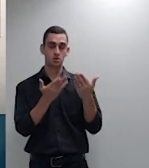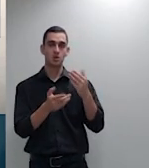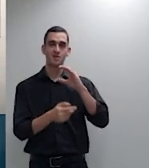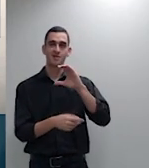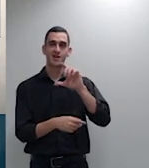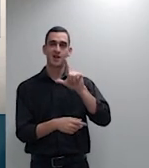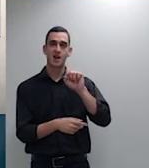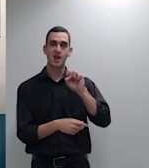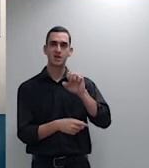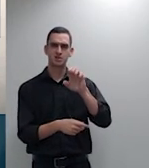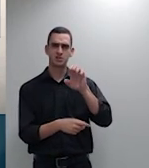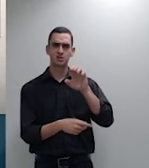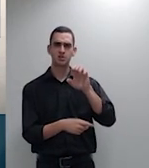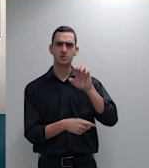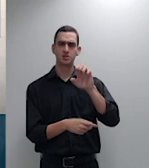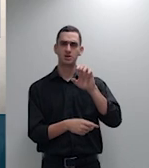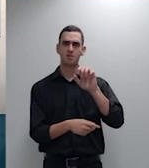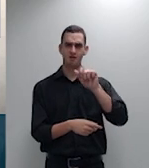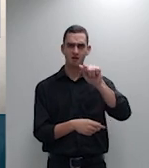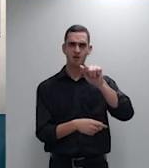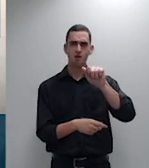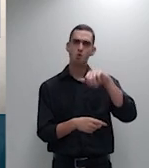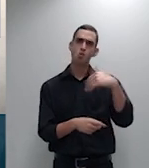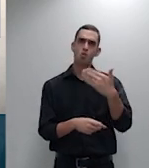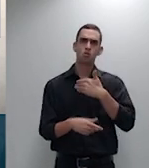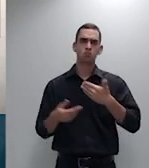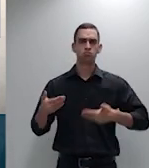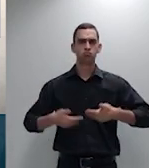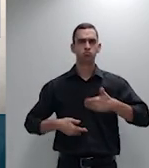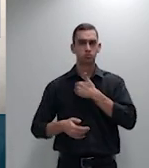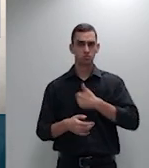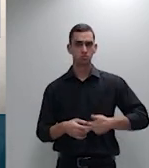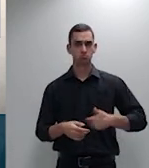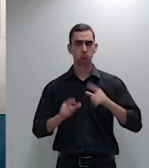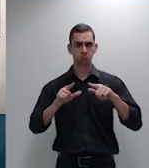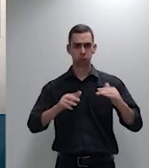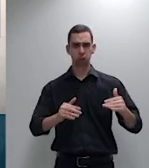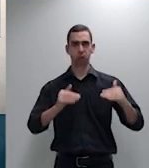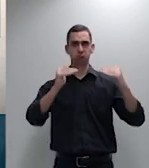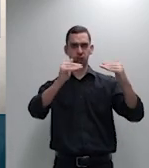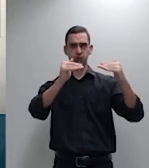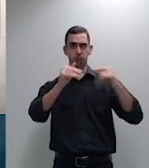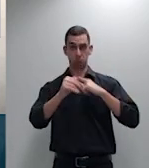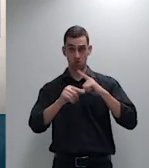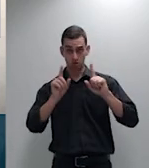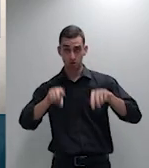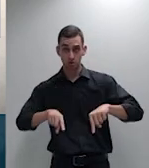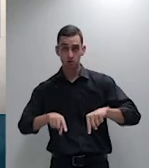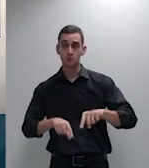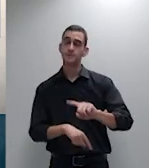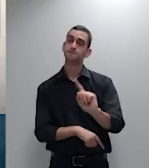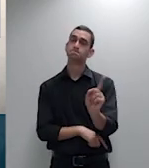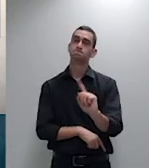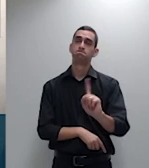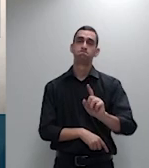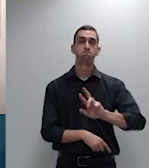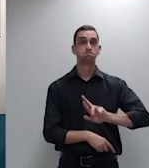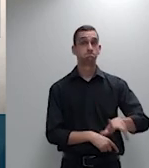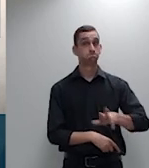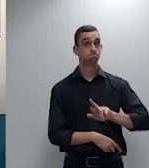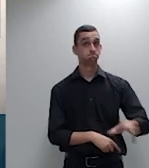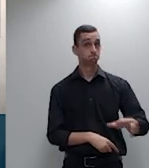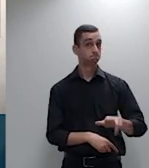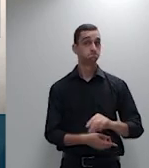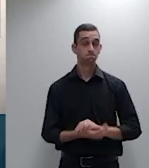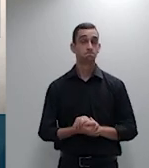dos servidores públicos de primeiro escalão que é atendida por uma situação diferenciada mas a do cidadão